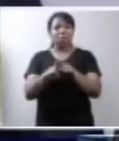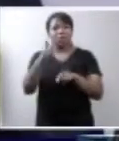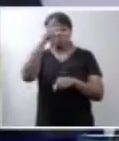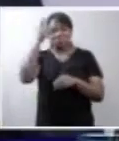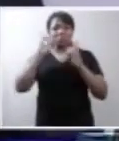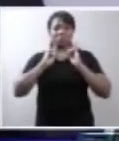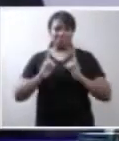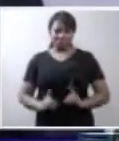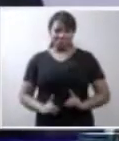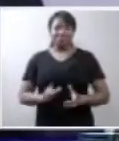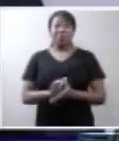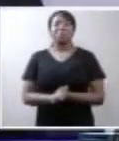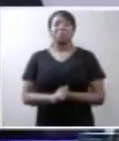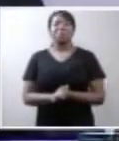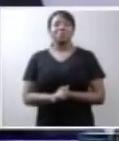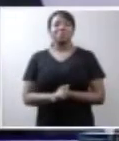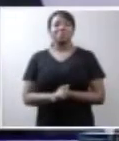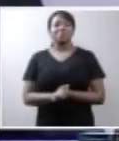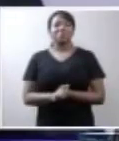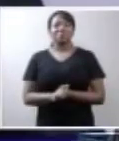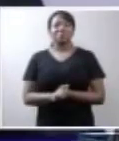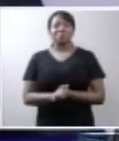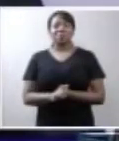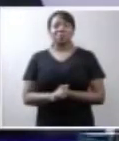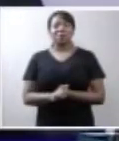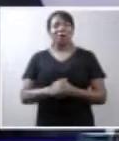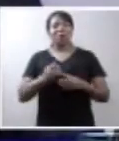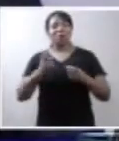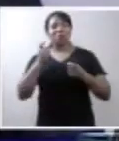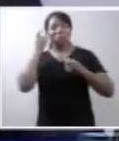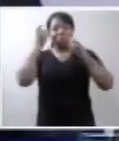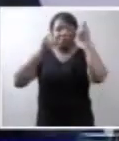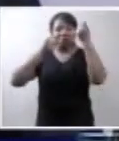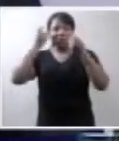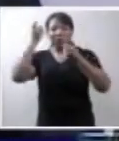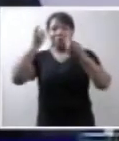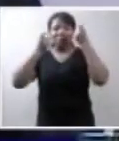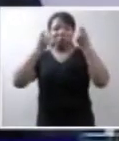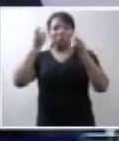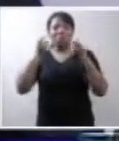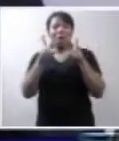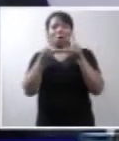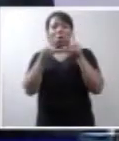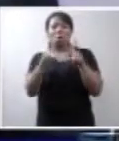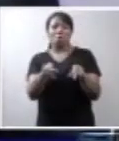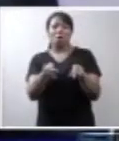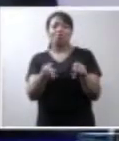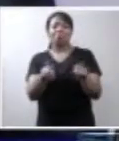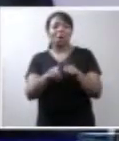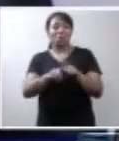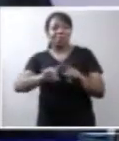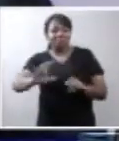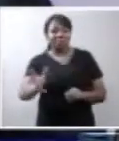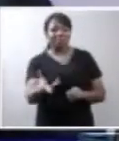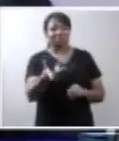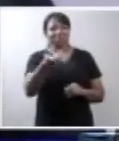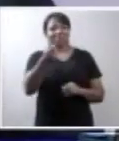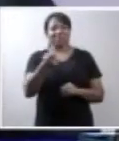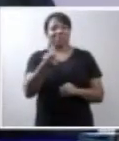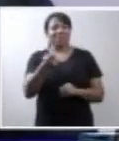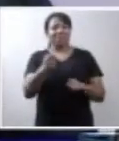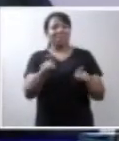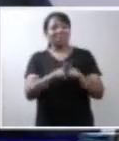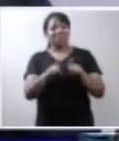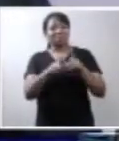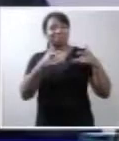dos deficientes. A nossa preocupação com o semelhante no resgate de